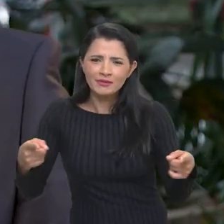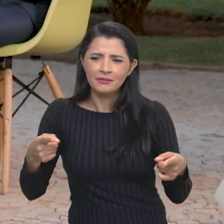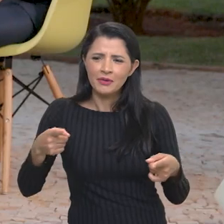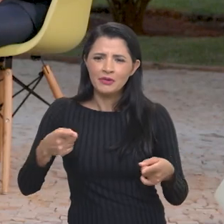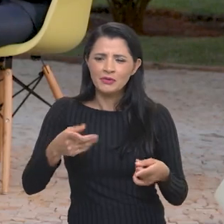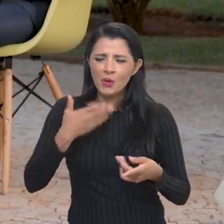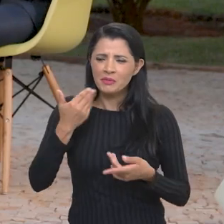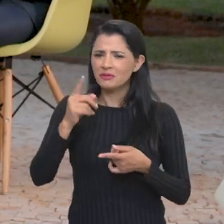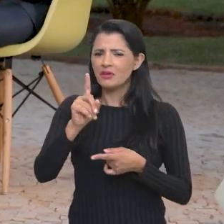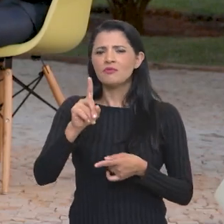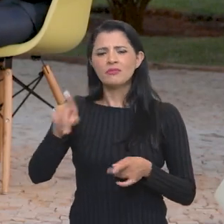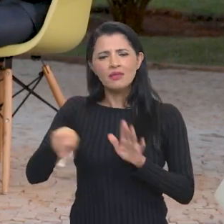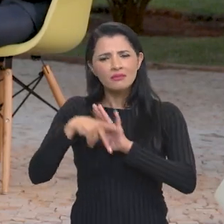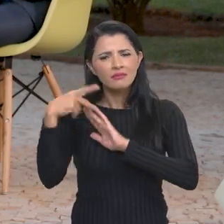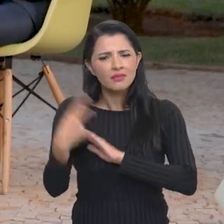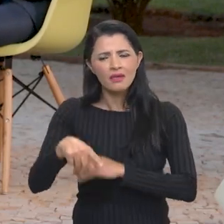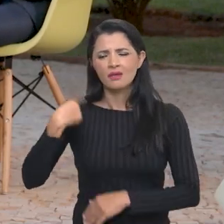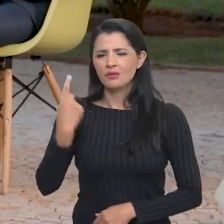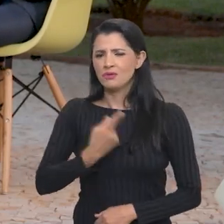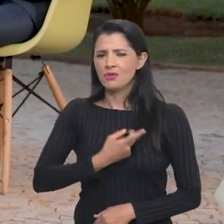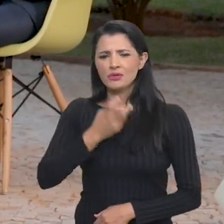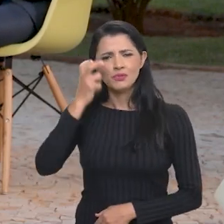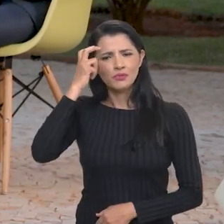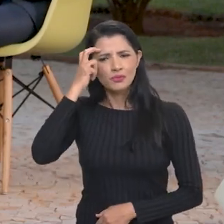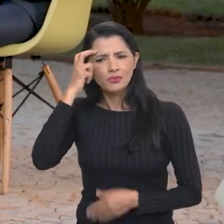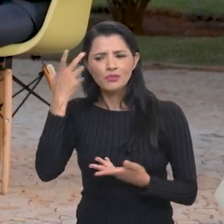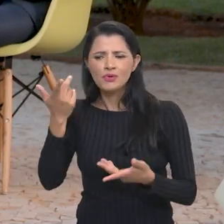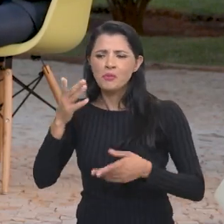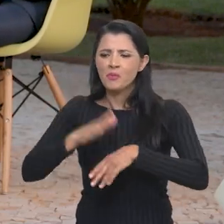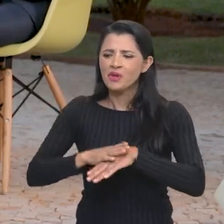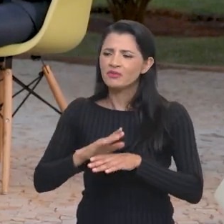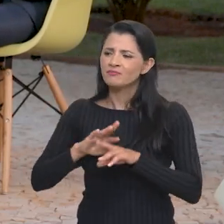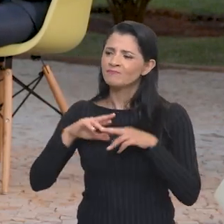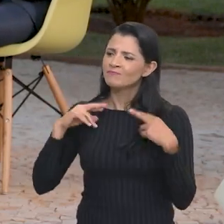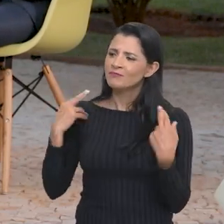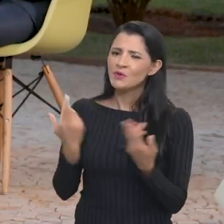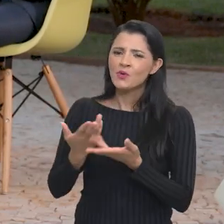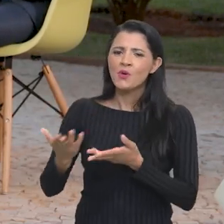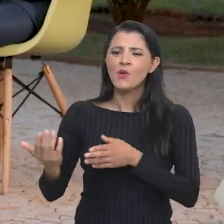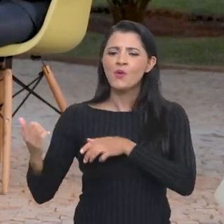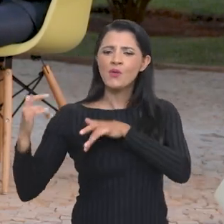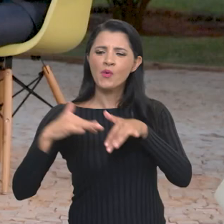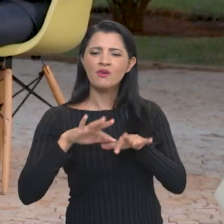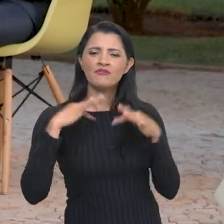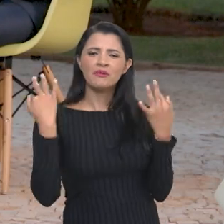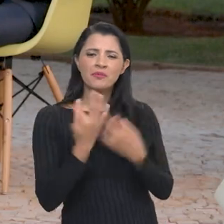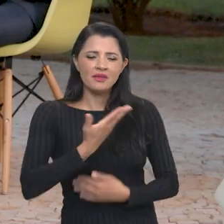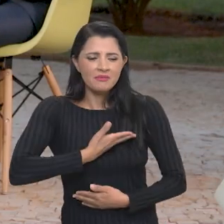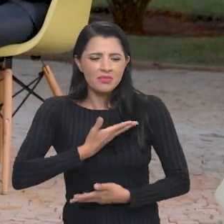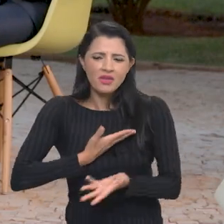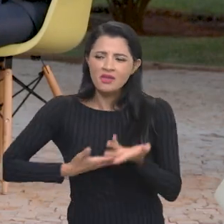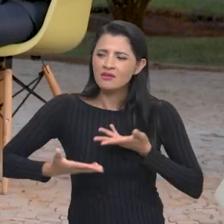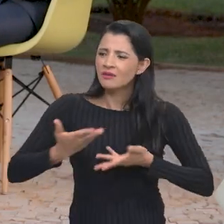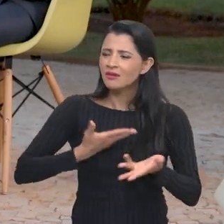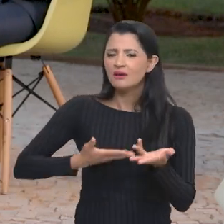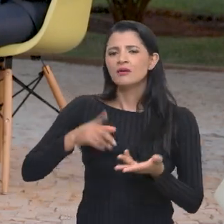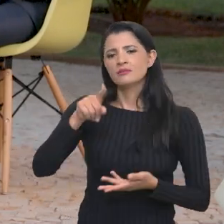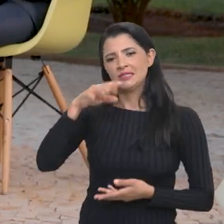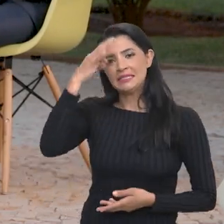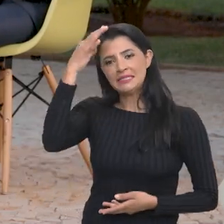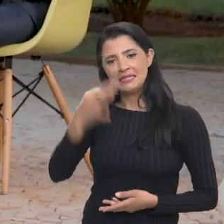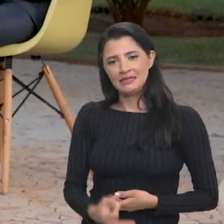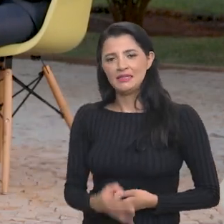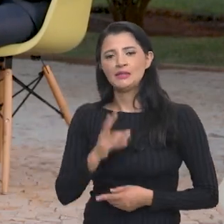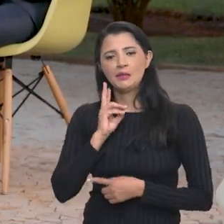para nós. Faz parte da nossa cultura, faz parte do momento onde a gente reúne nossos familiares, reúne nossos amigos, então